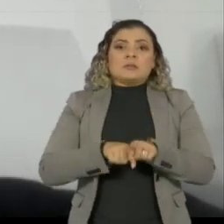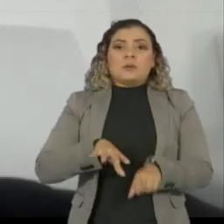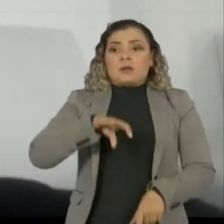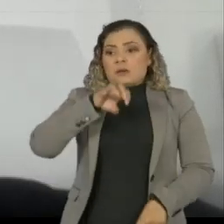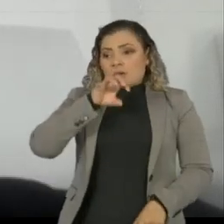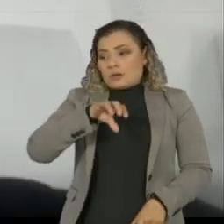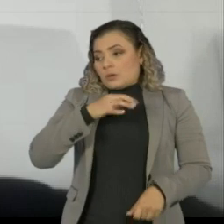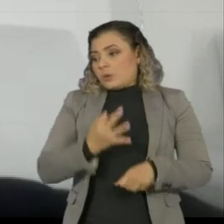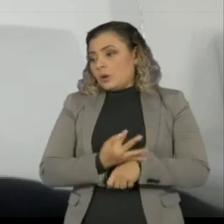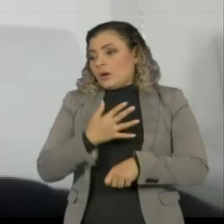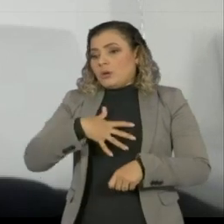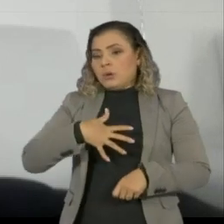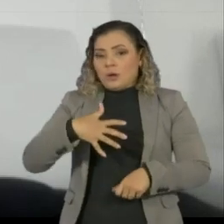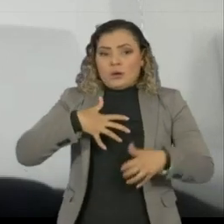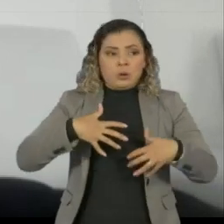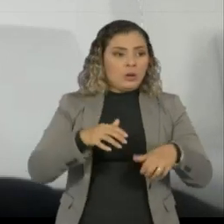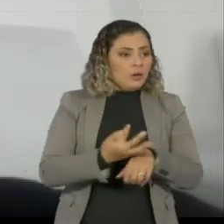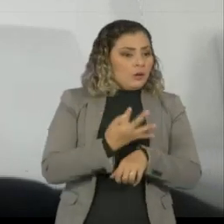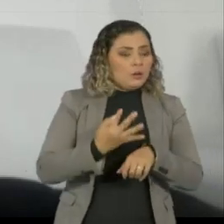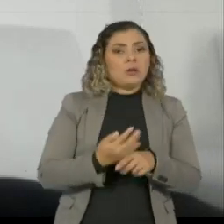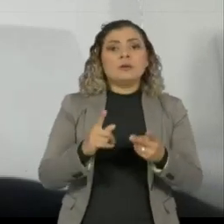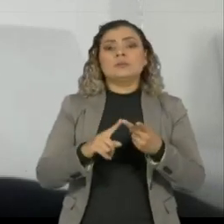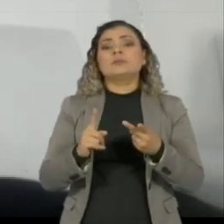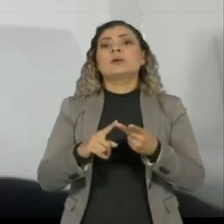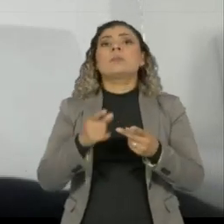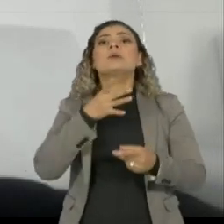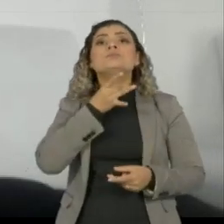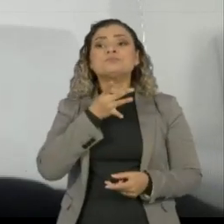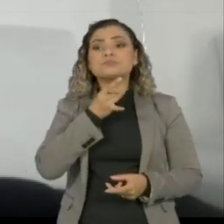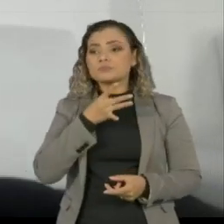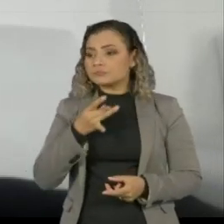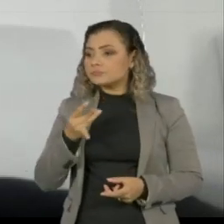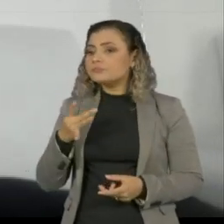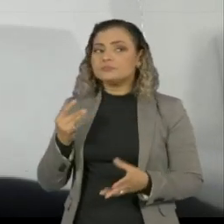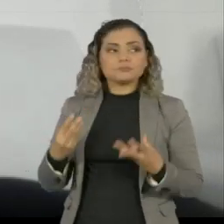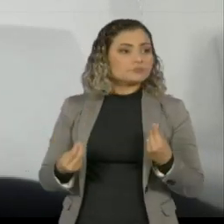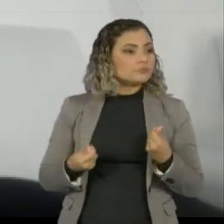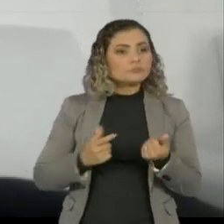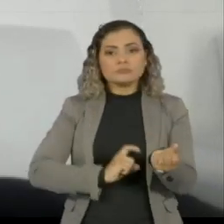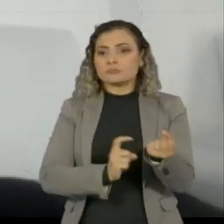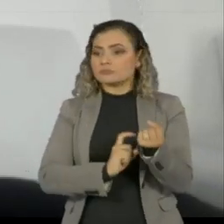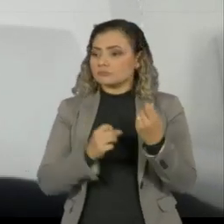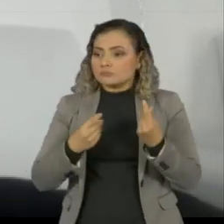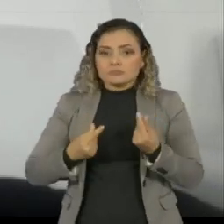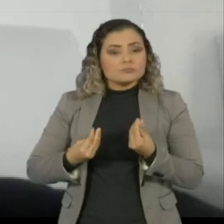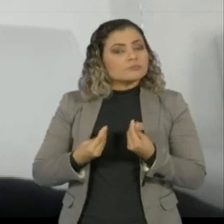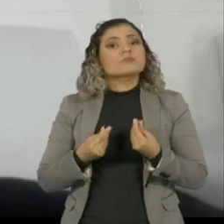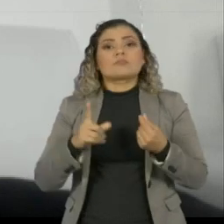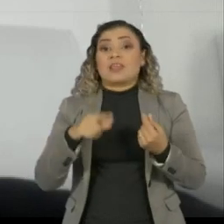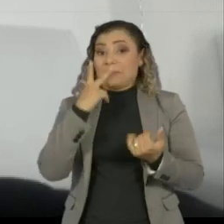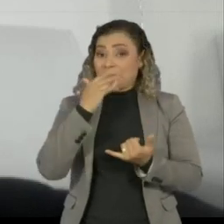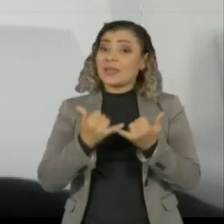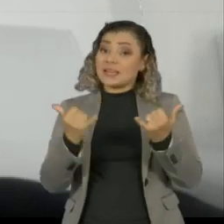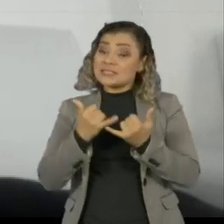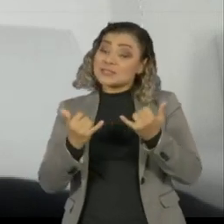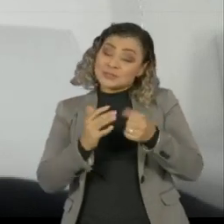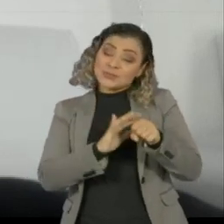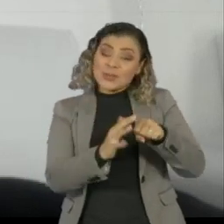ar, um outro sintoma também é a garganta seca, né? E são sintomas parecidos também com